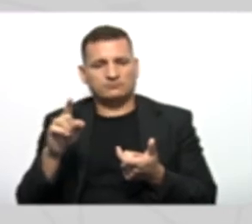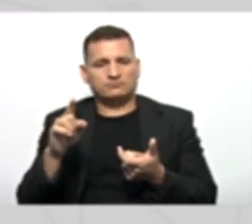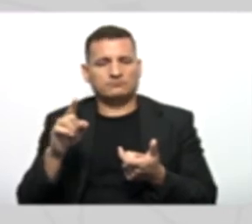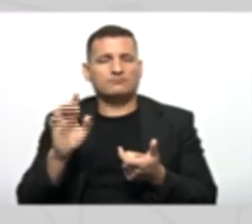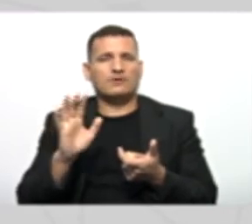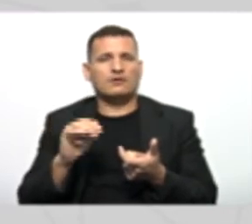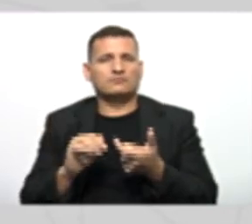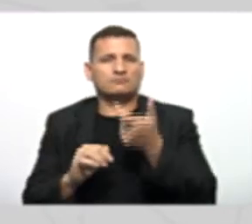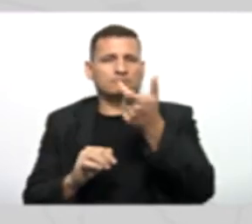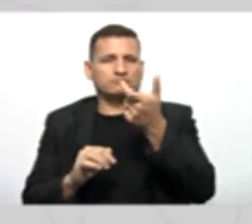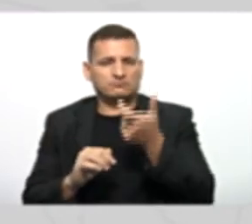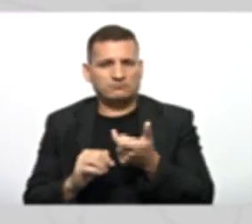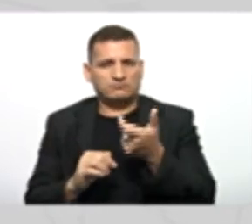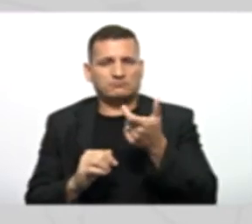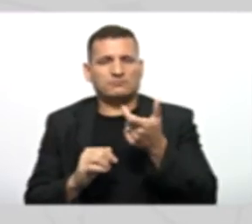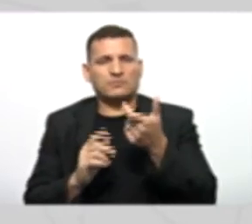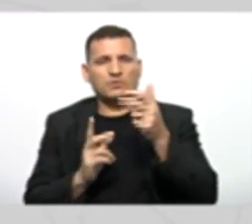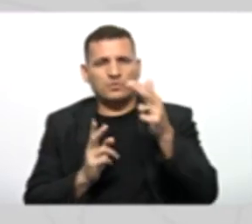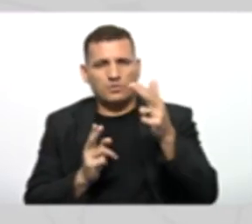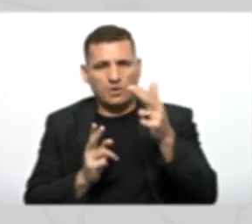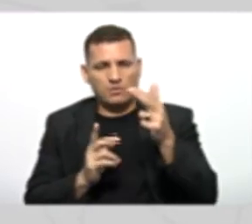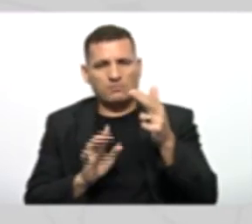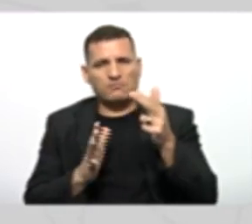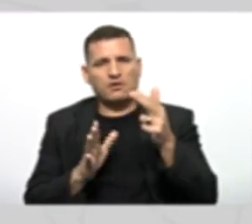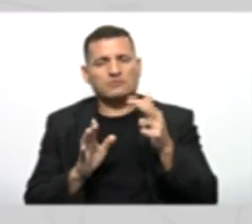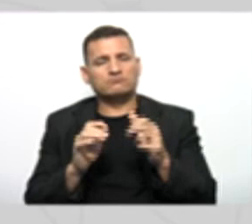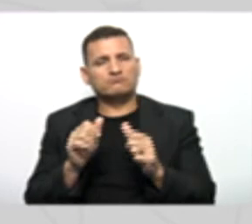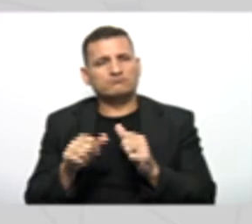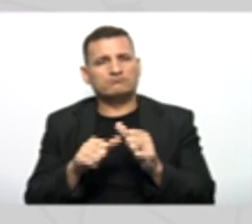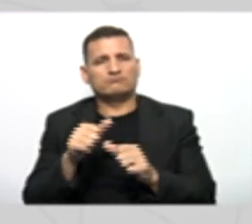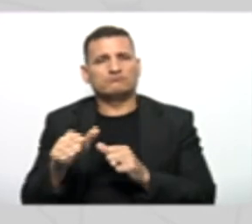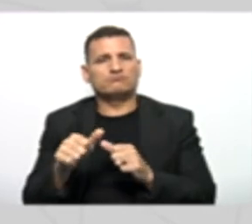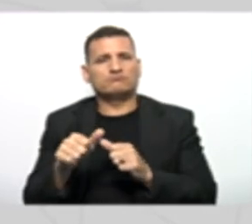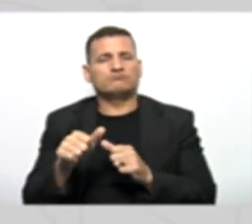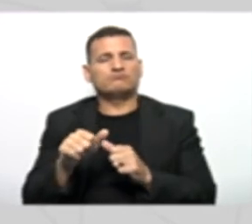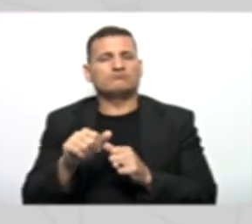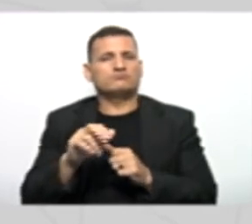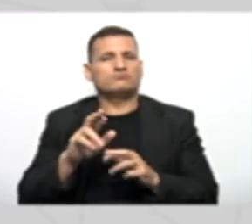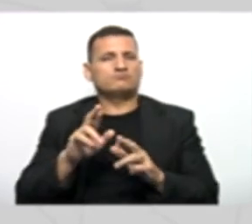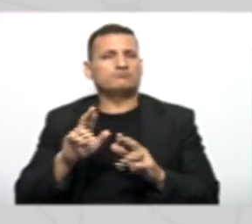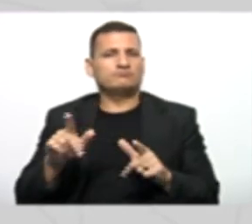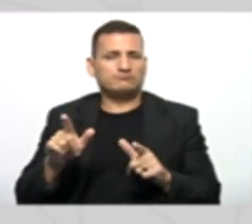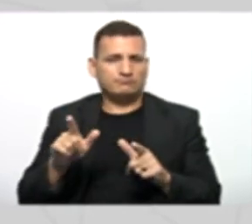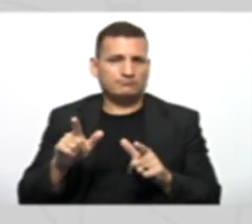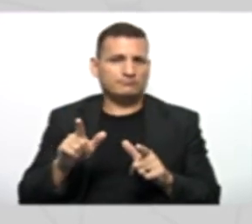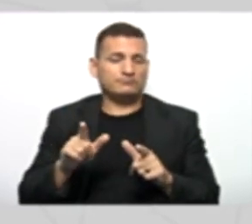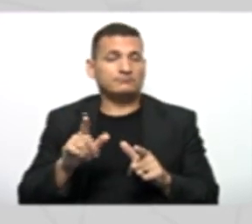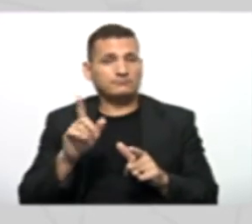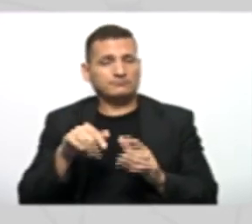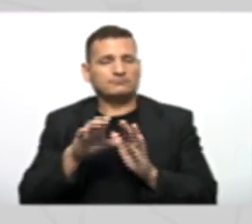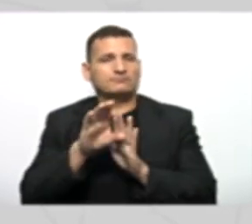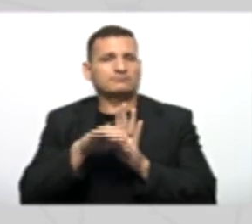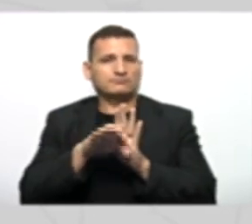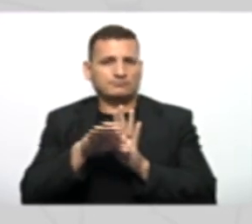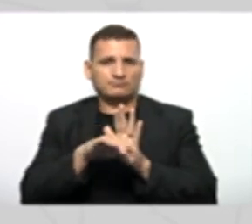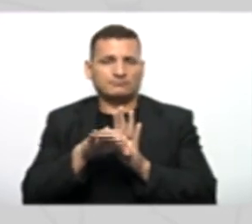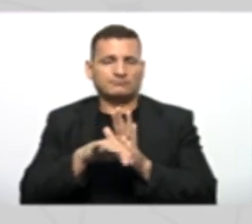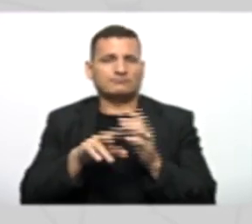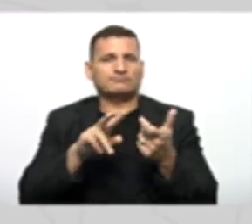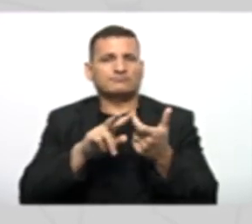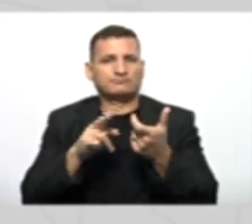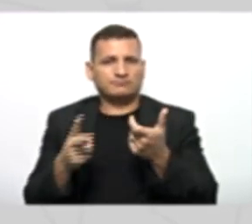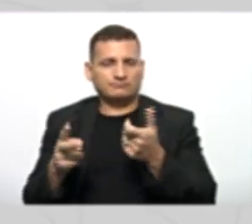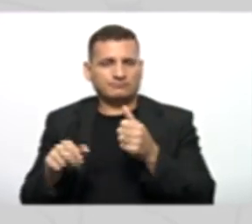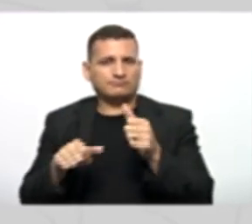atributos Iguais Foram tratados De formas Diferentes E é o que diz O conceito De polimorfismo Pessoal